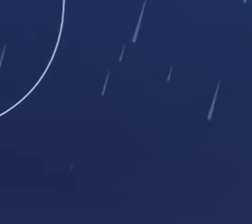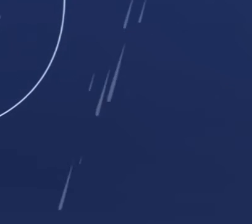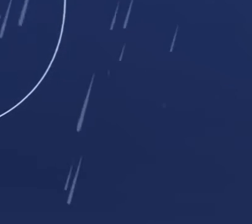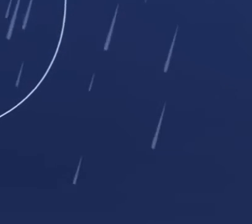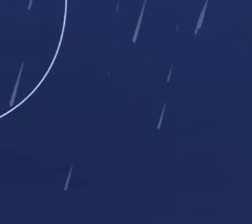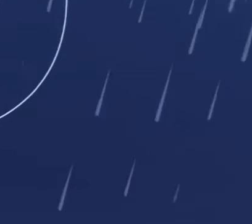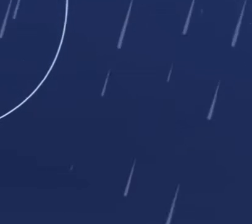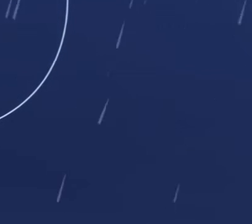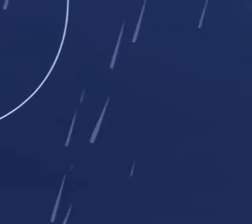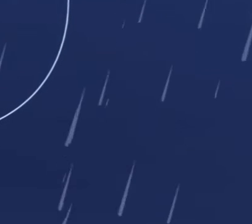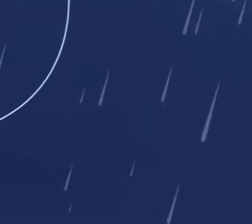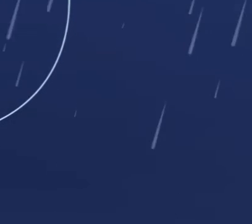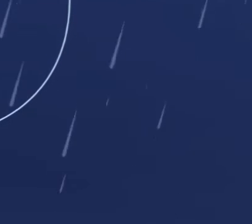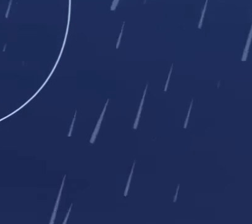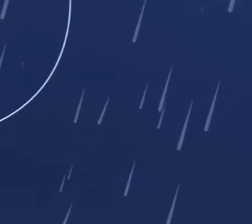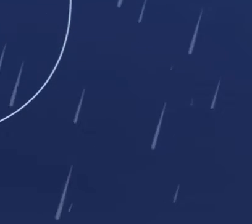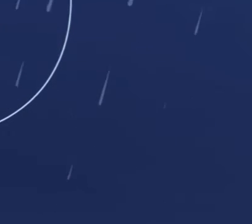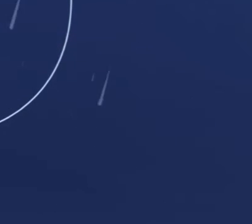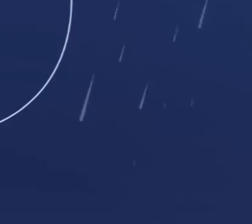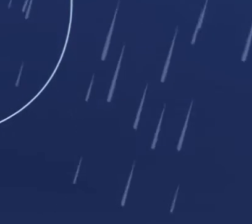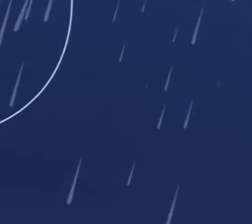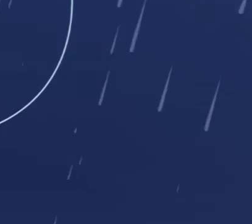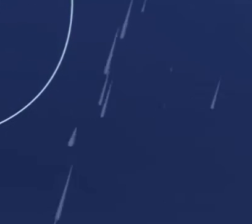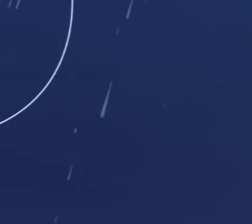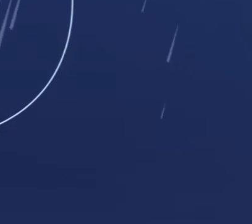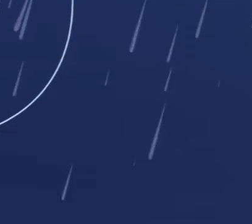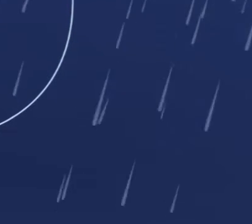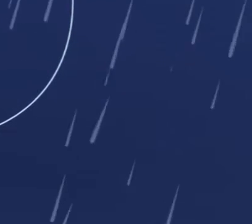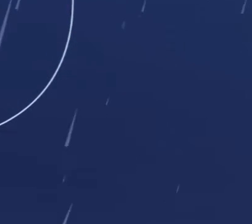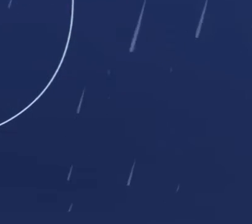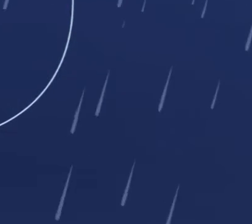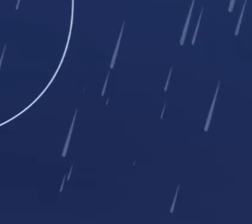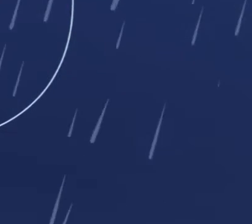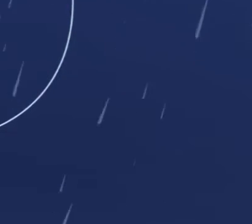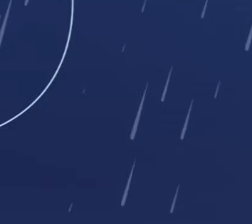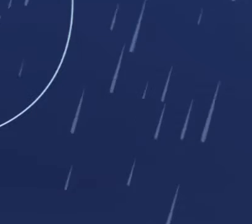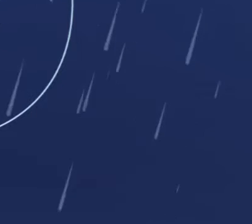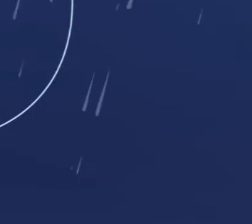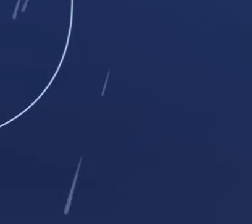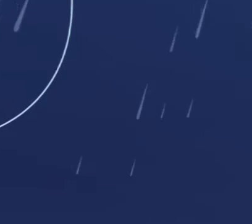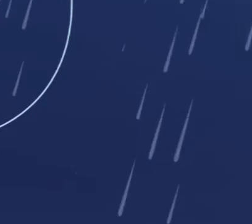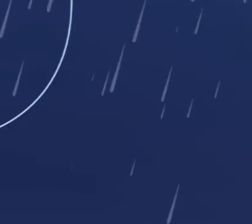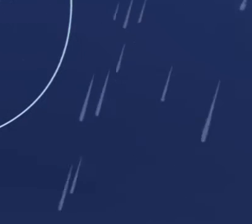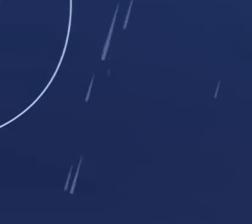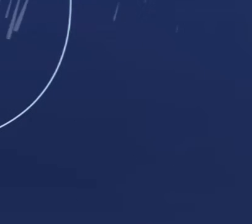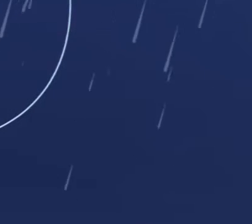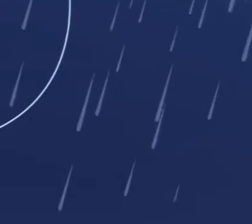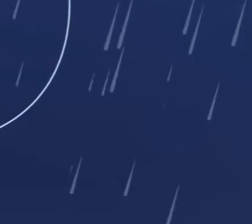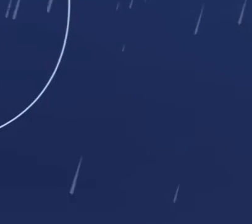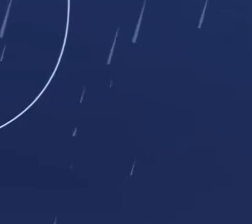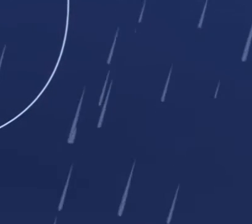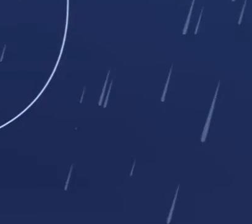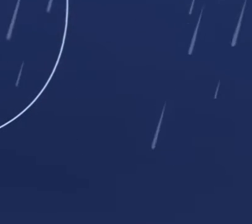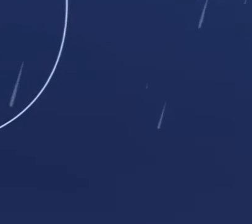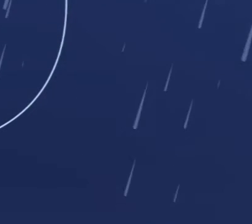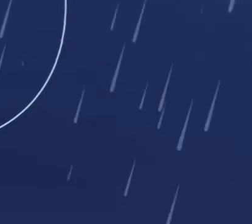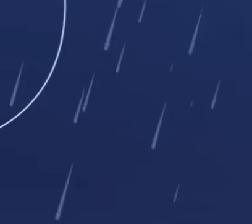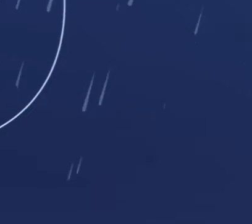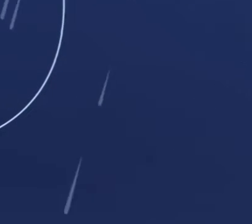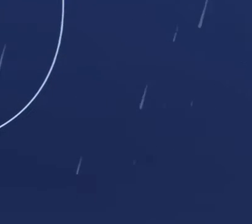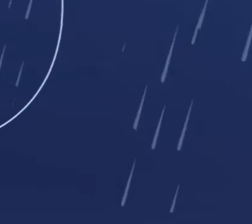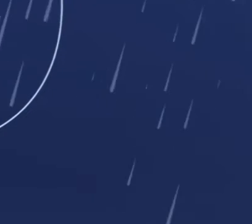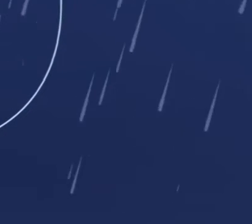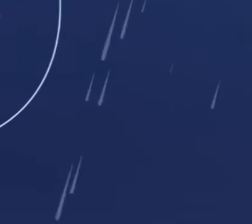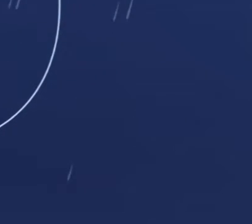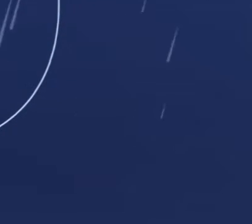tarde e também à noite. Mesmo chovendo, o tempo vai esquentar. A máxima prevista é de trinta e dois graus e a mínima fica em torno